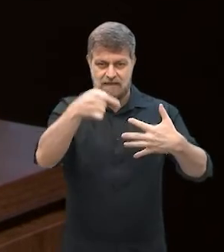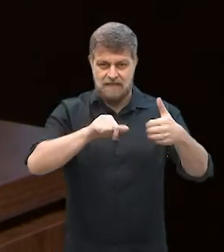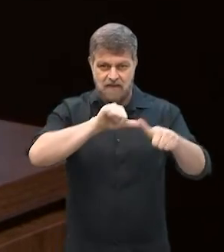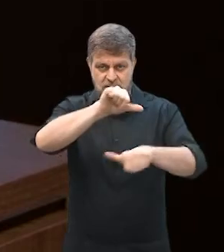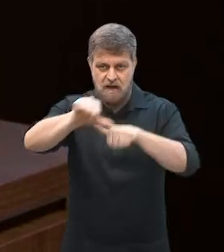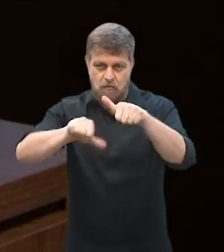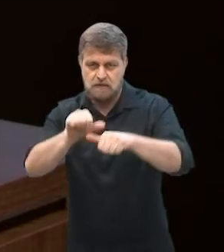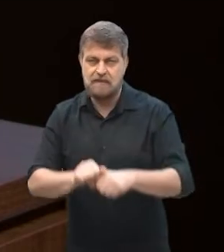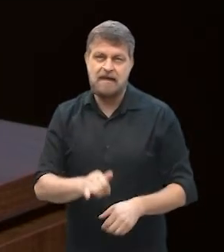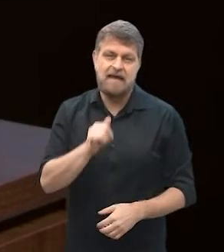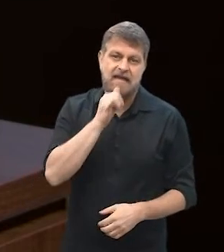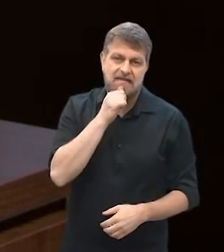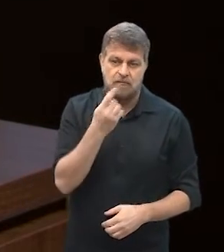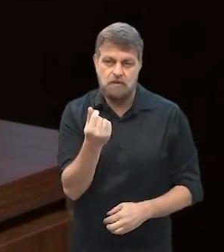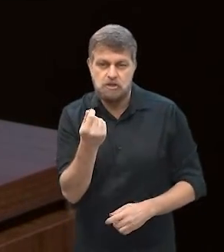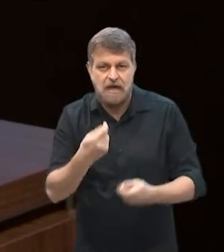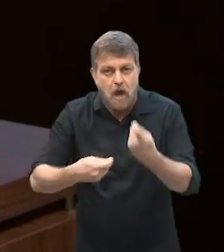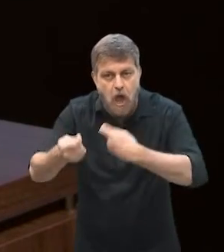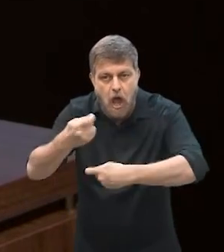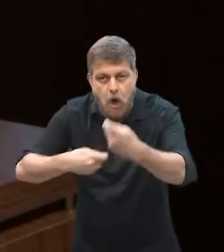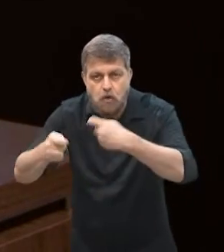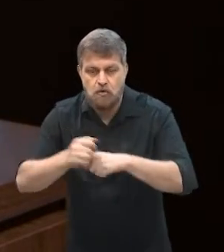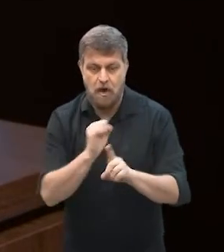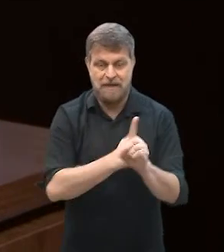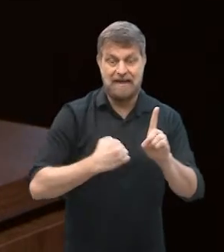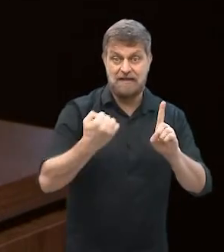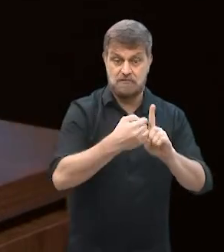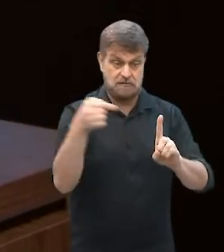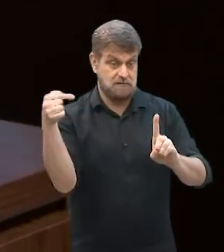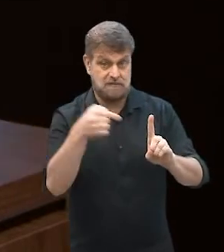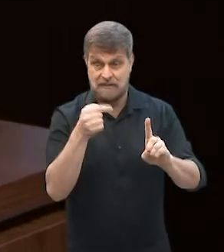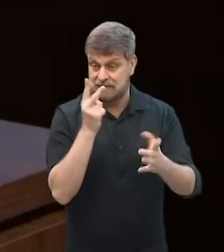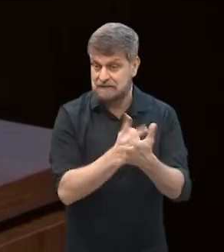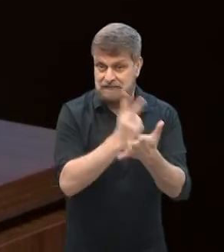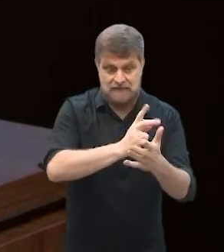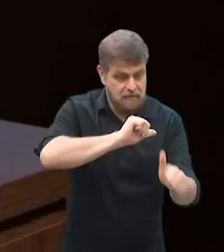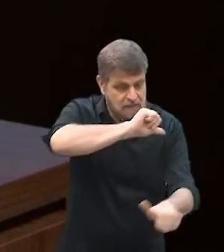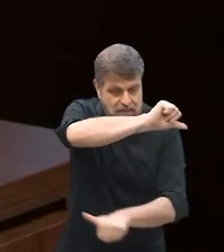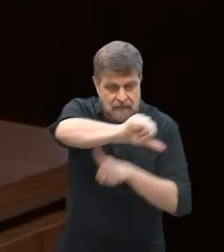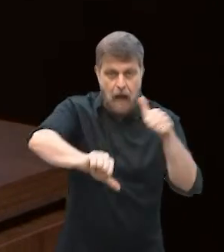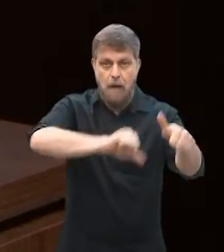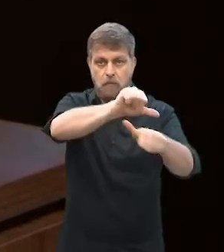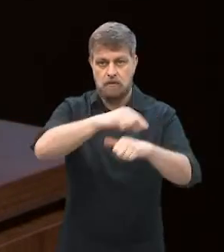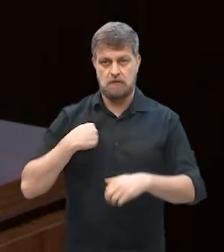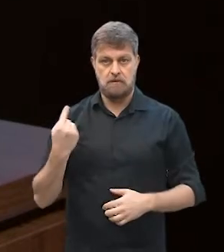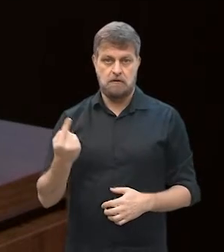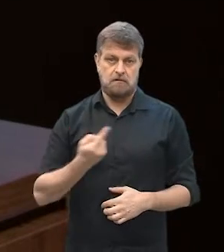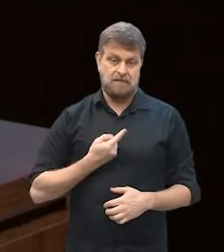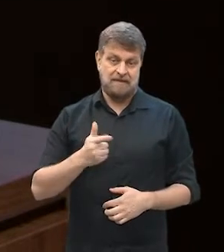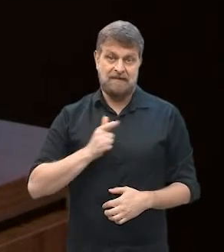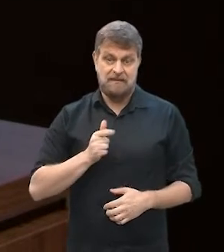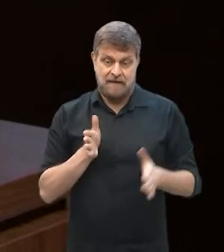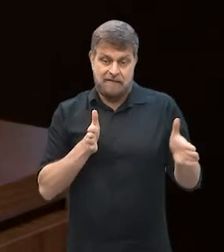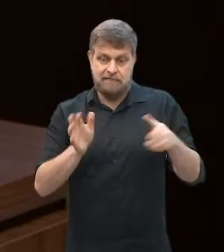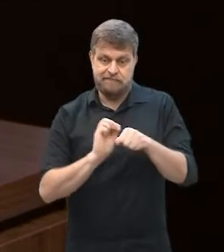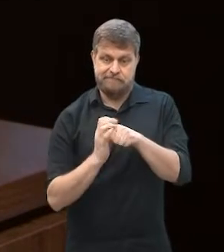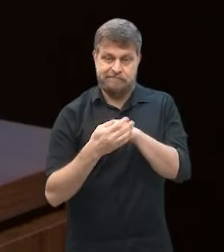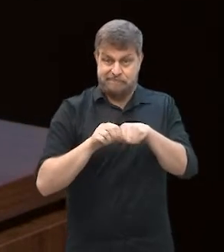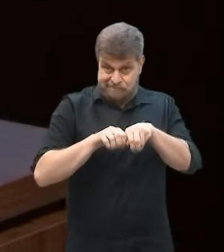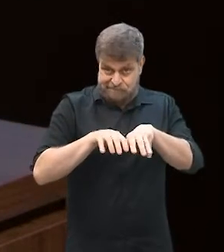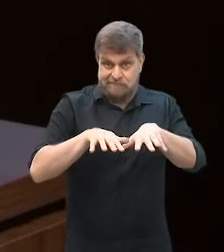são variáveis econômicas, variáveis sociais, né, a sociedade está mudando, né, nós estamos diante de uma situação